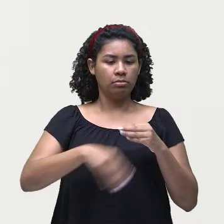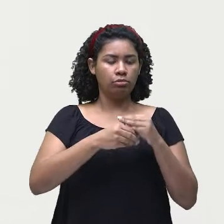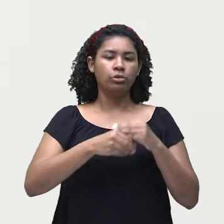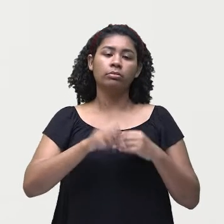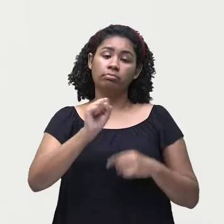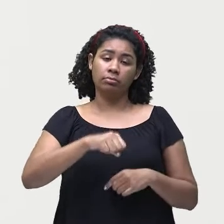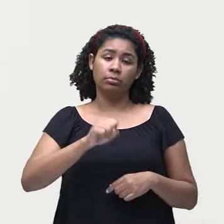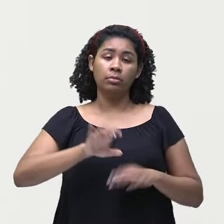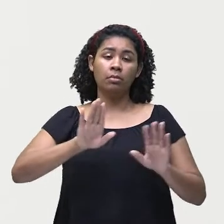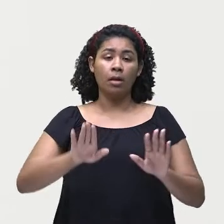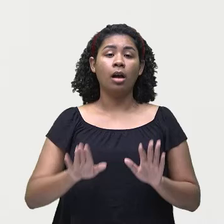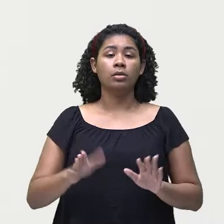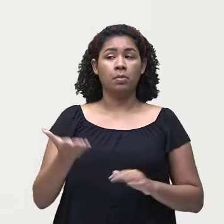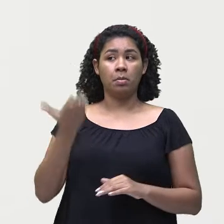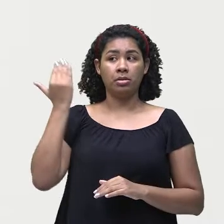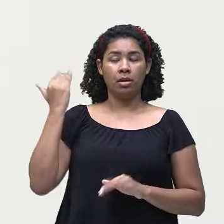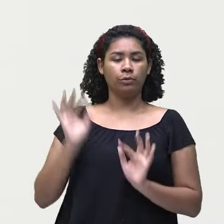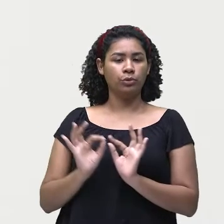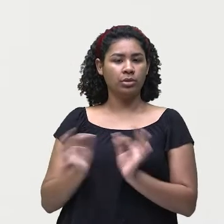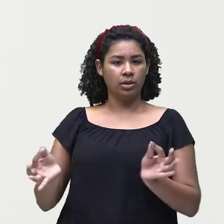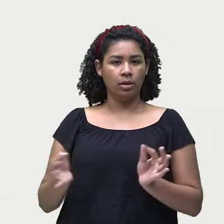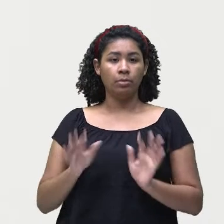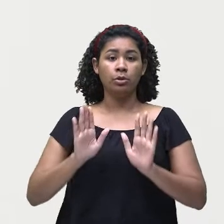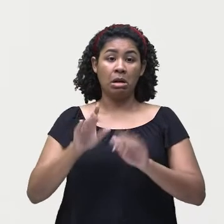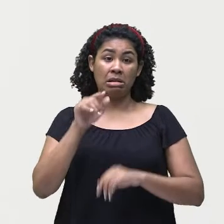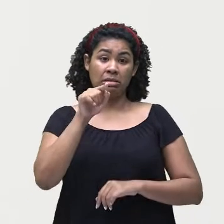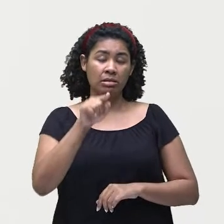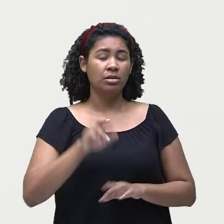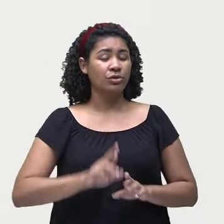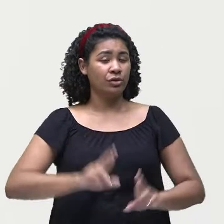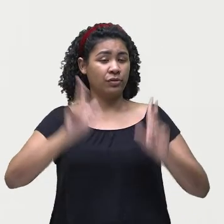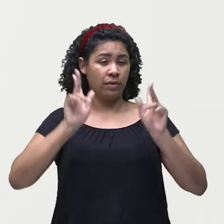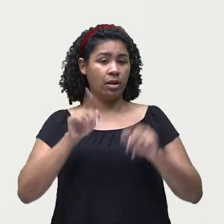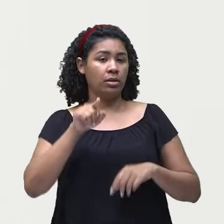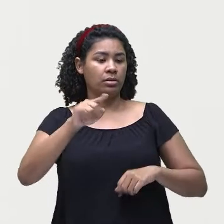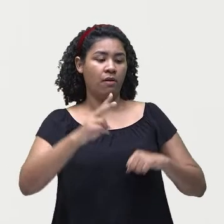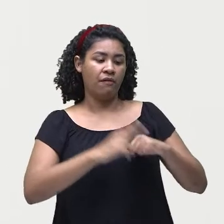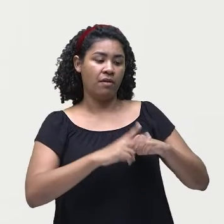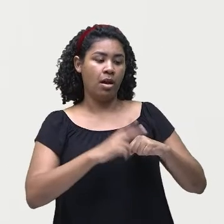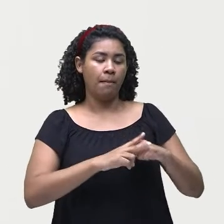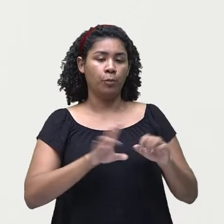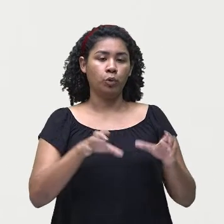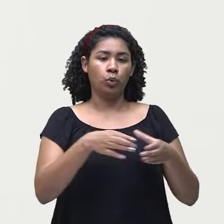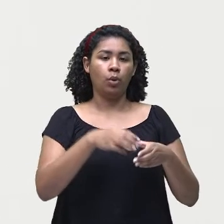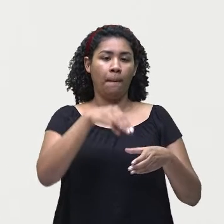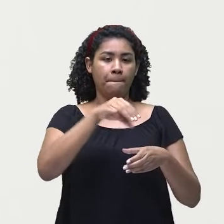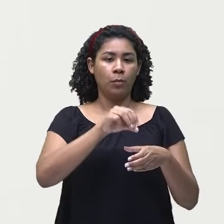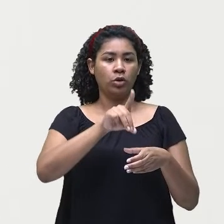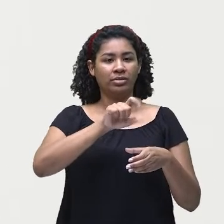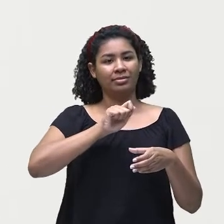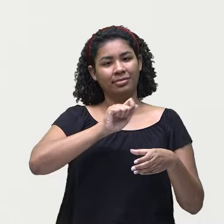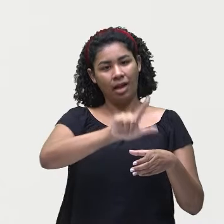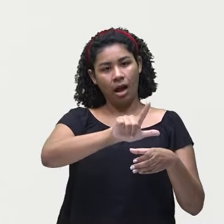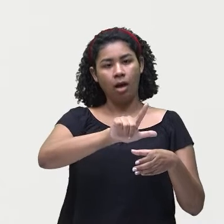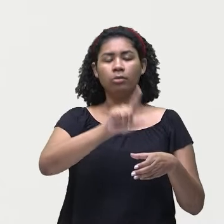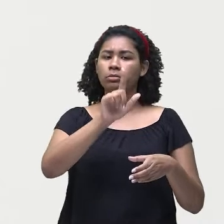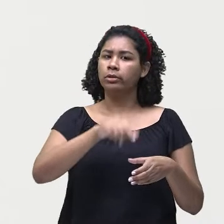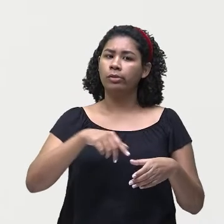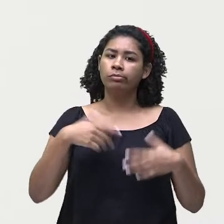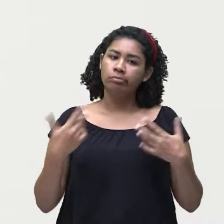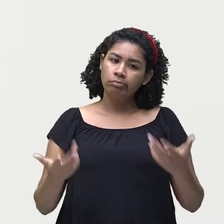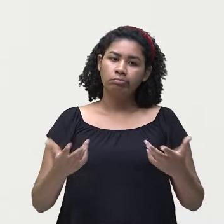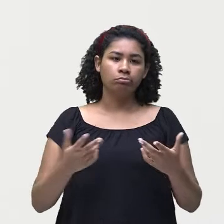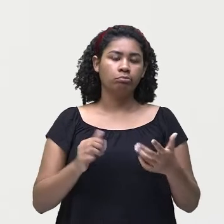present, mas quando eu falo dos verbos modais, eles são a mesma coisa para todas as